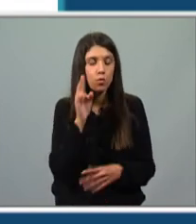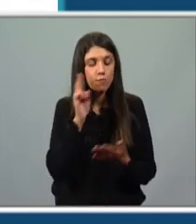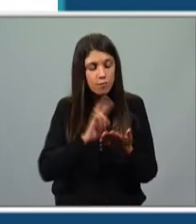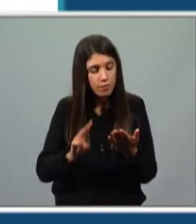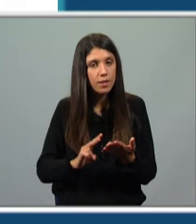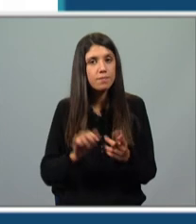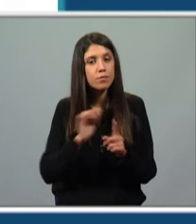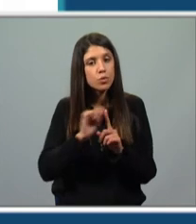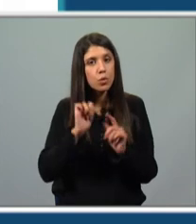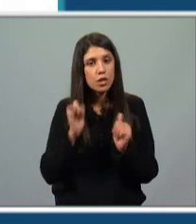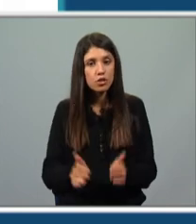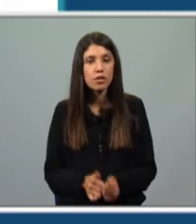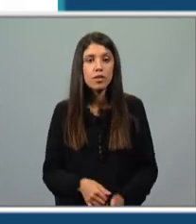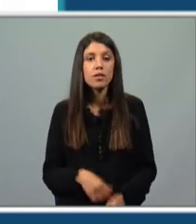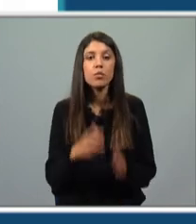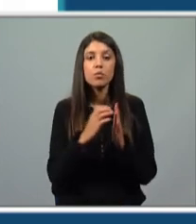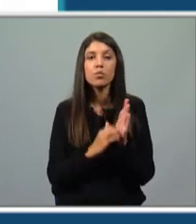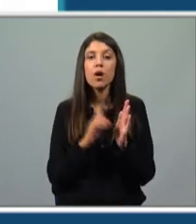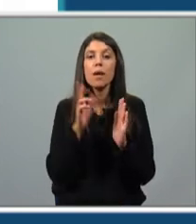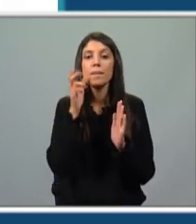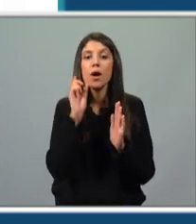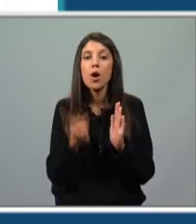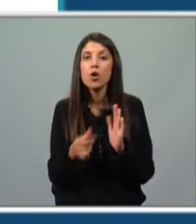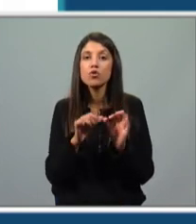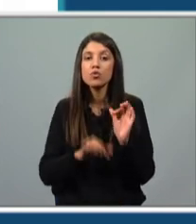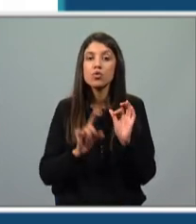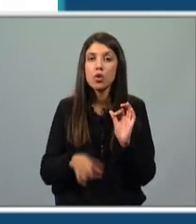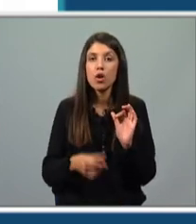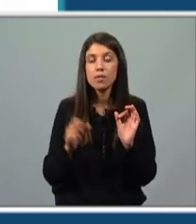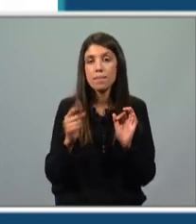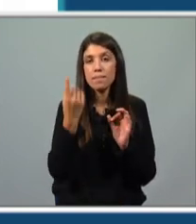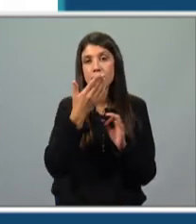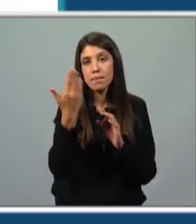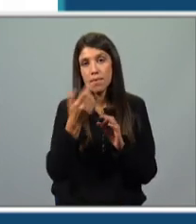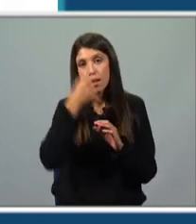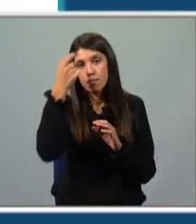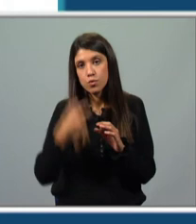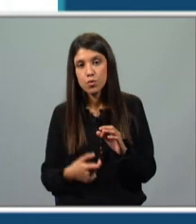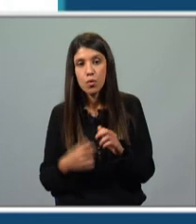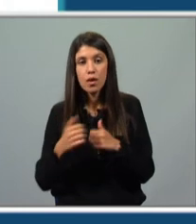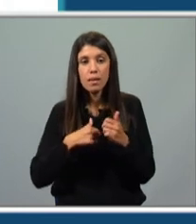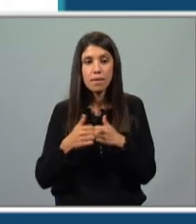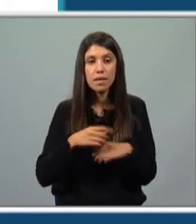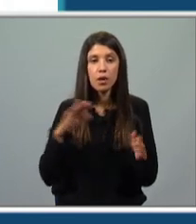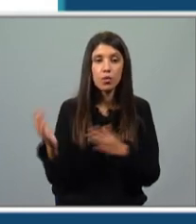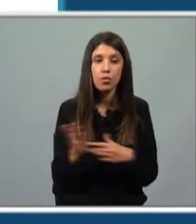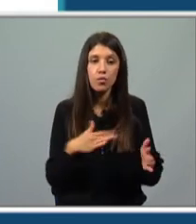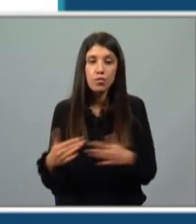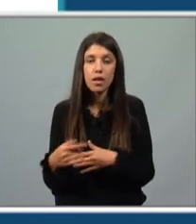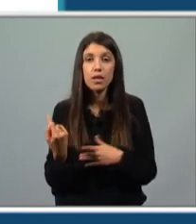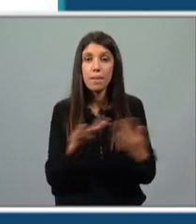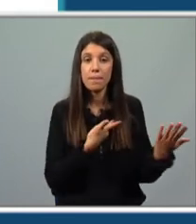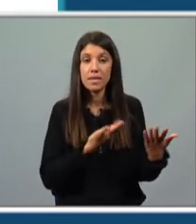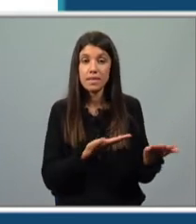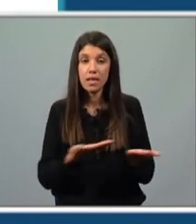que tens tudo certo. No certo que ouviste, o discurso está, sem dúvida, na primeira pessoa gramatical. O vento apresenta